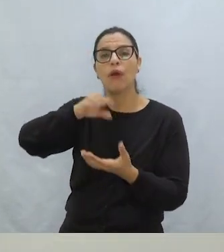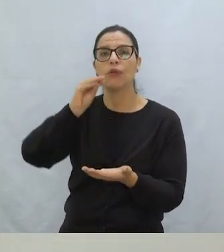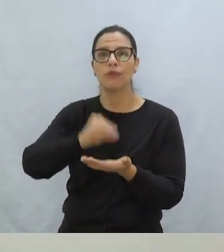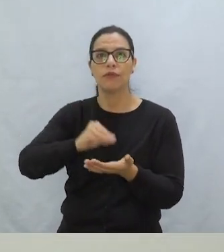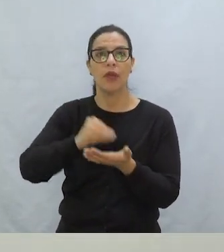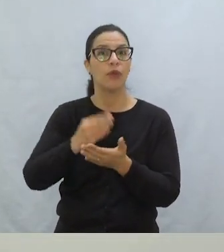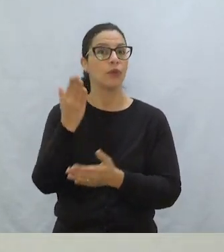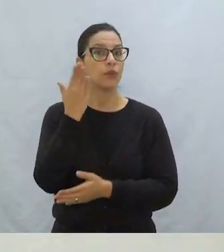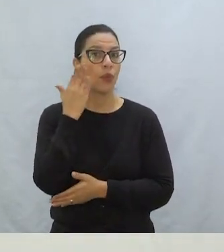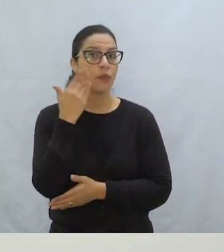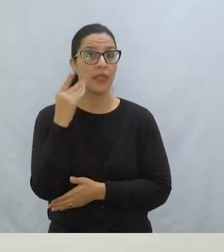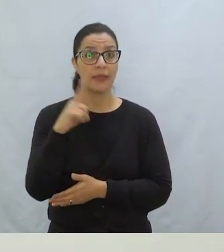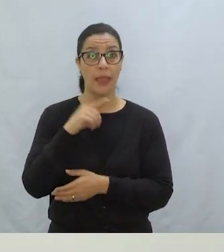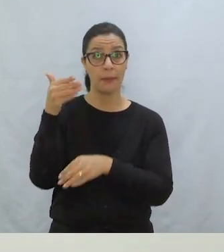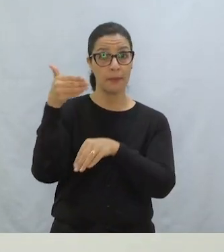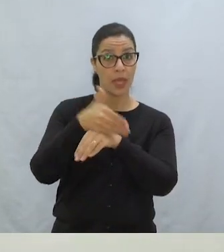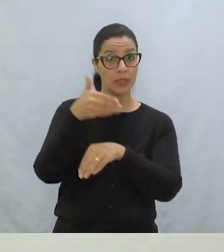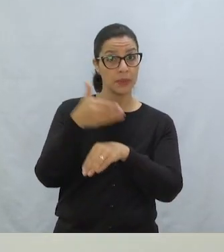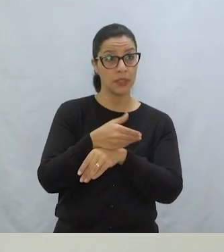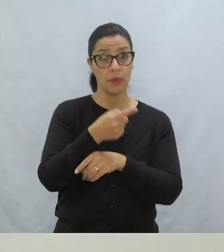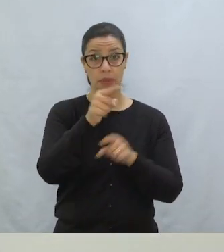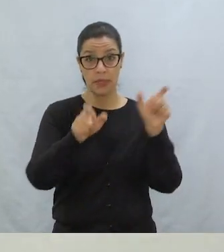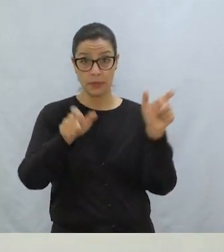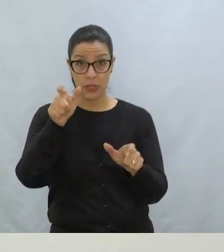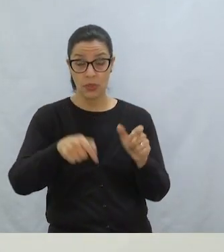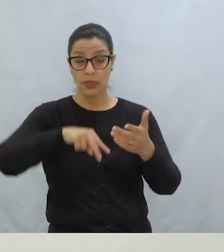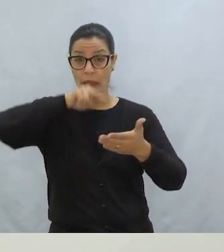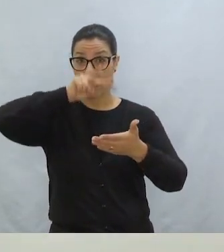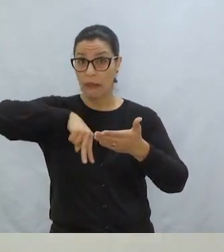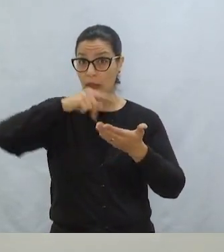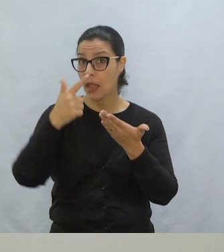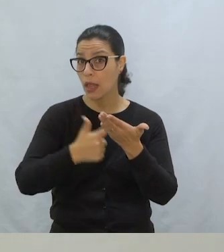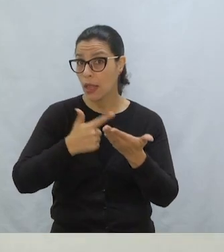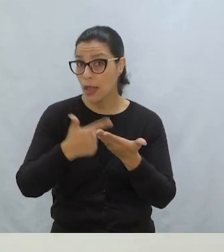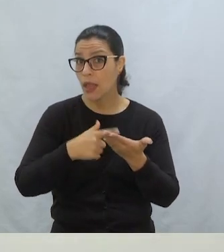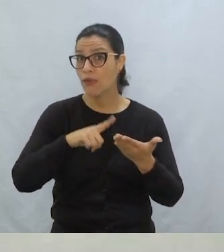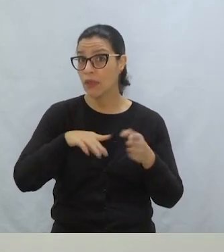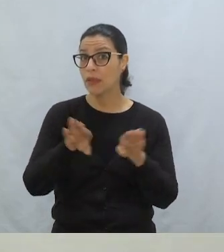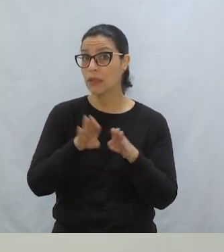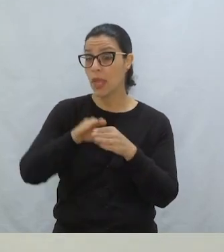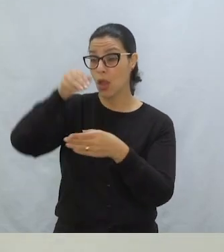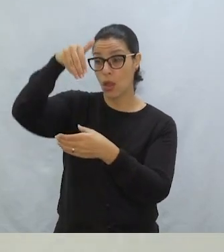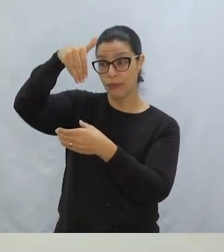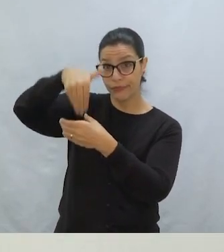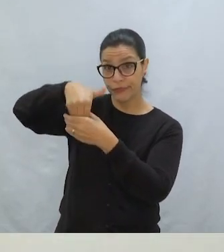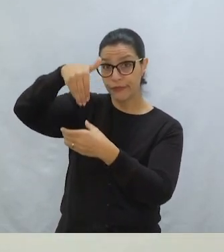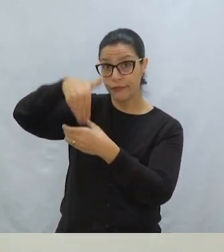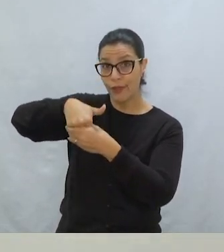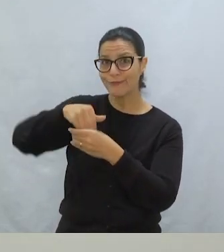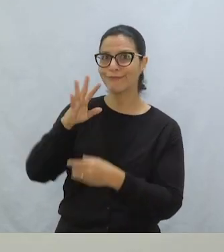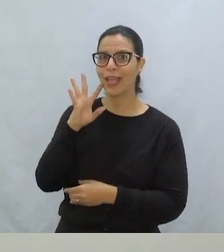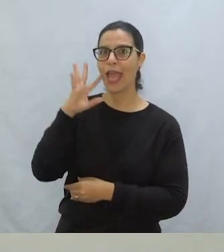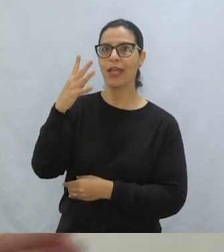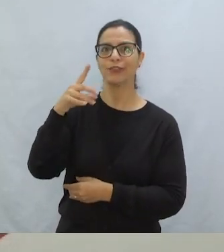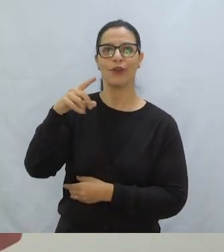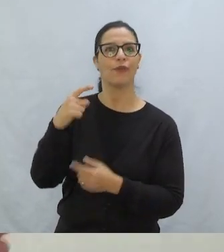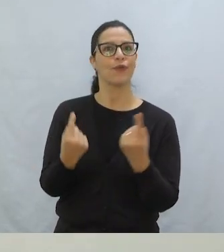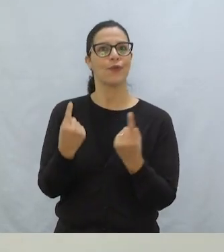E soube que tem a participação De leitores O voto do leitor é que é o voto